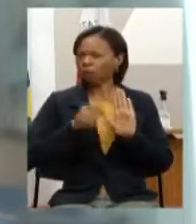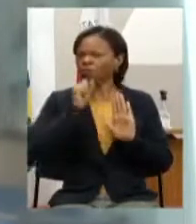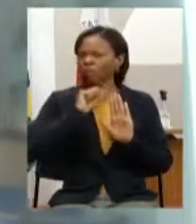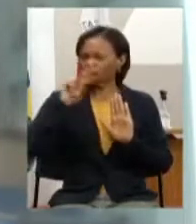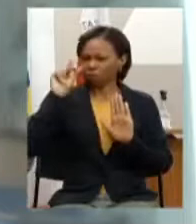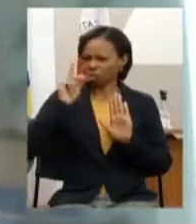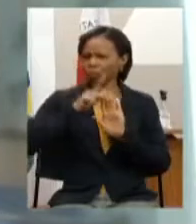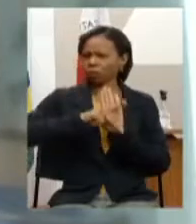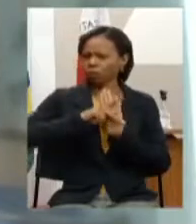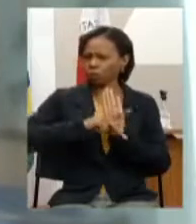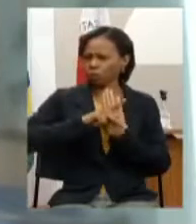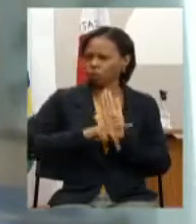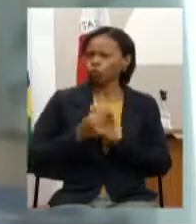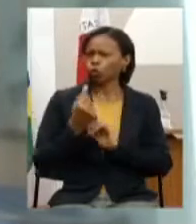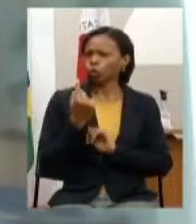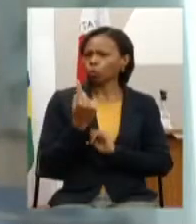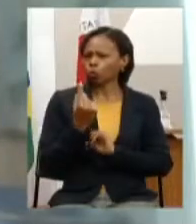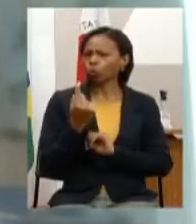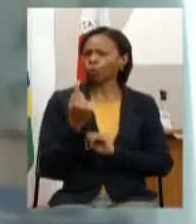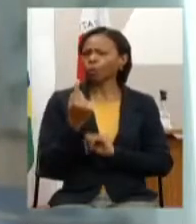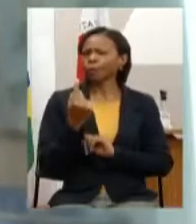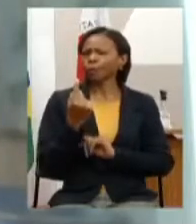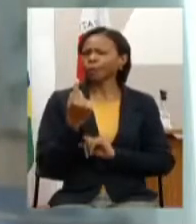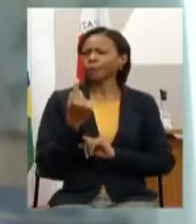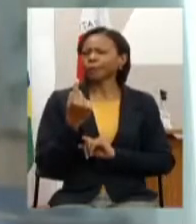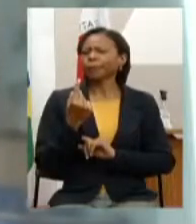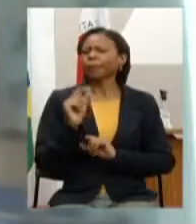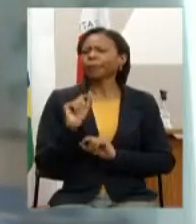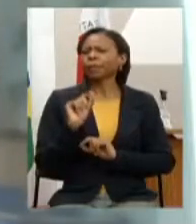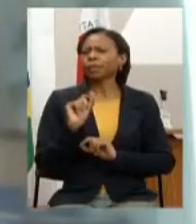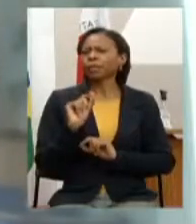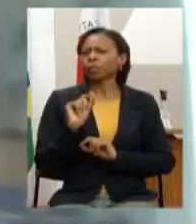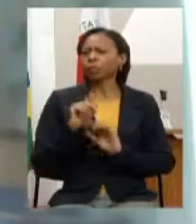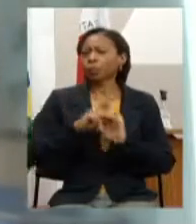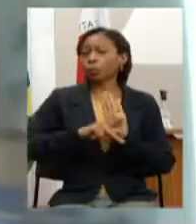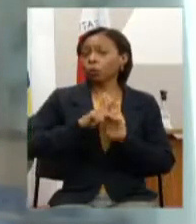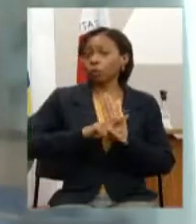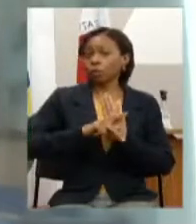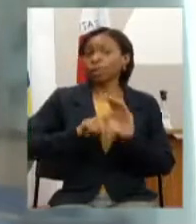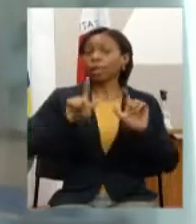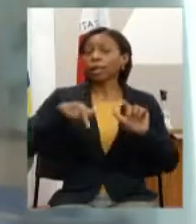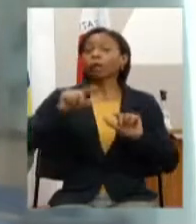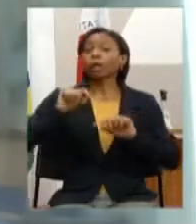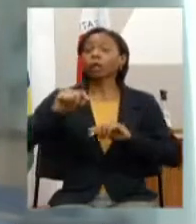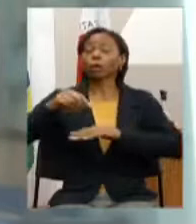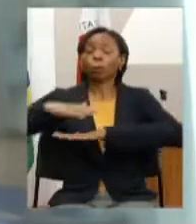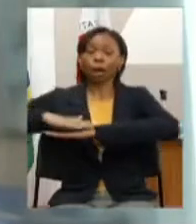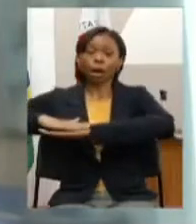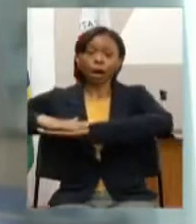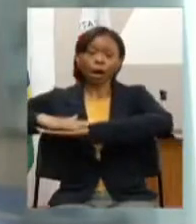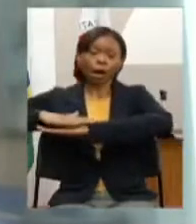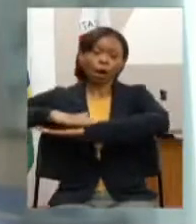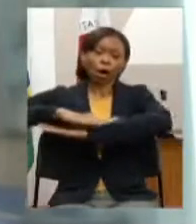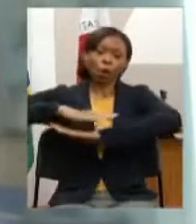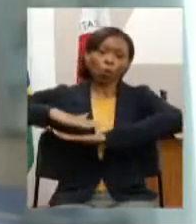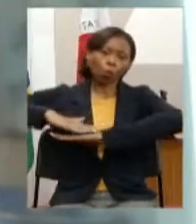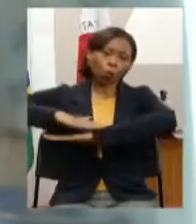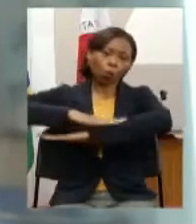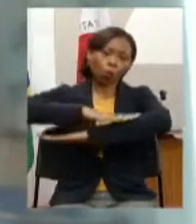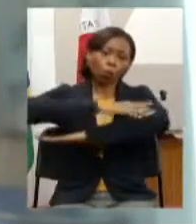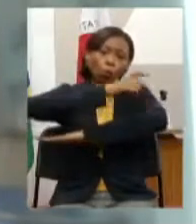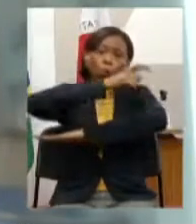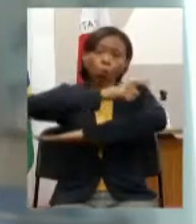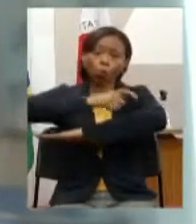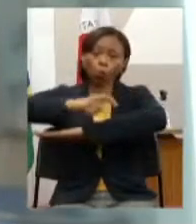empreendimento denominado plataforma logística essa plataforma logística já é um local